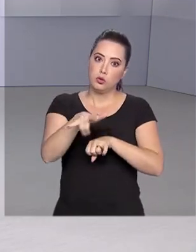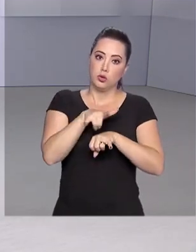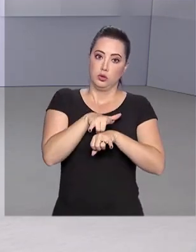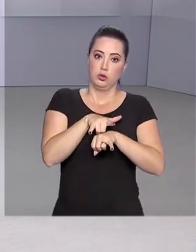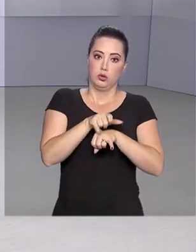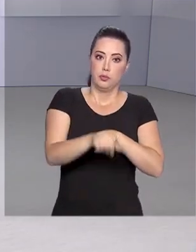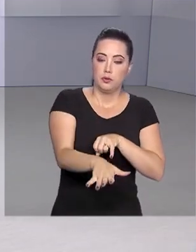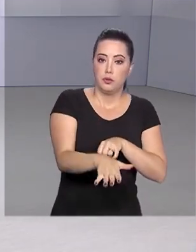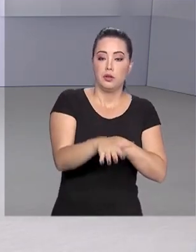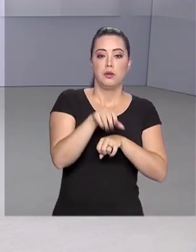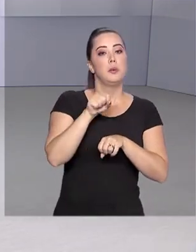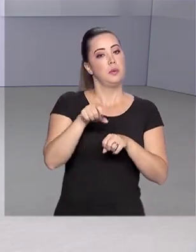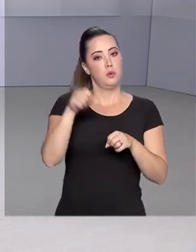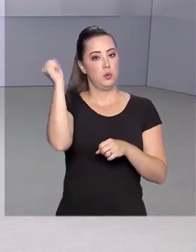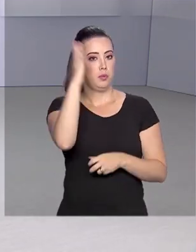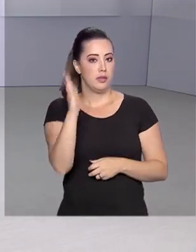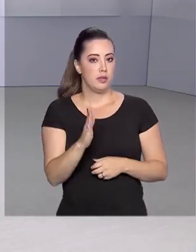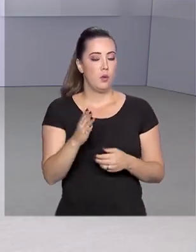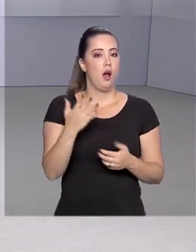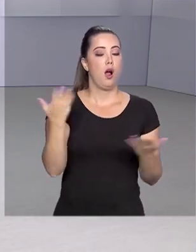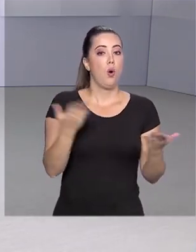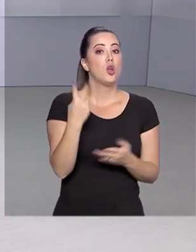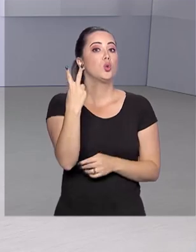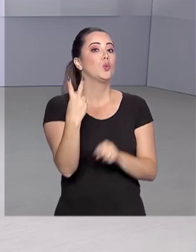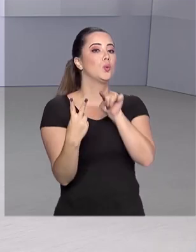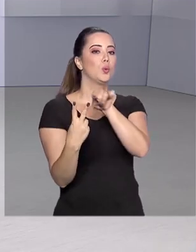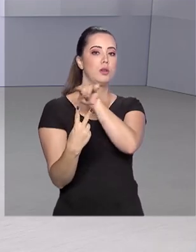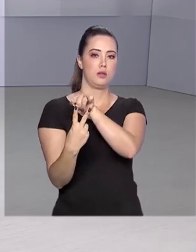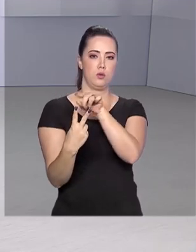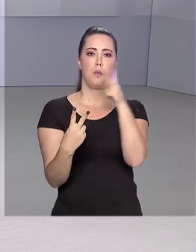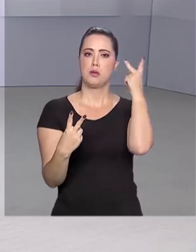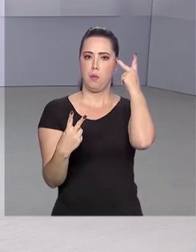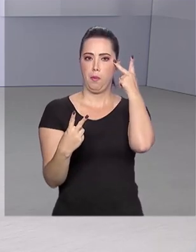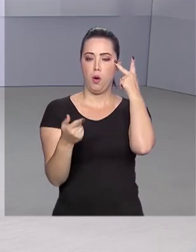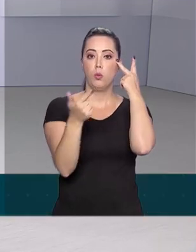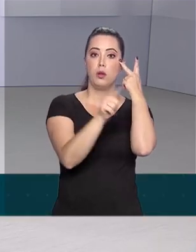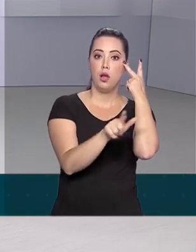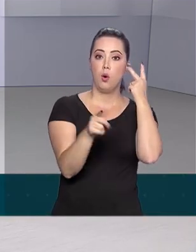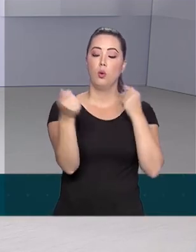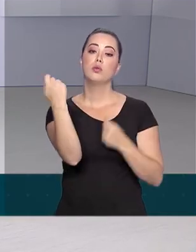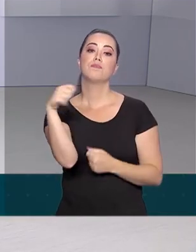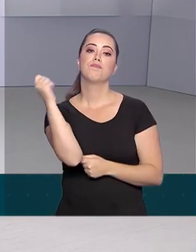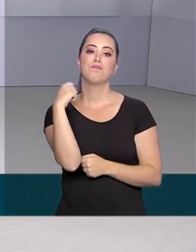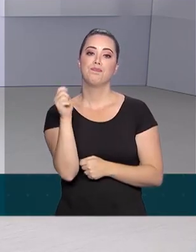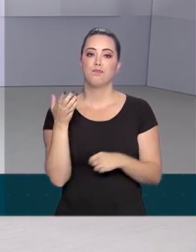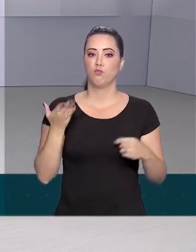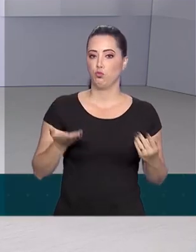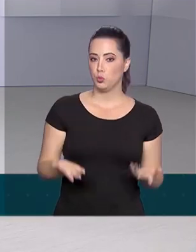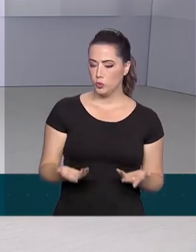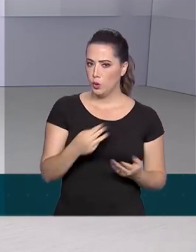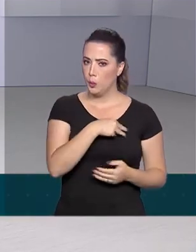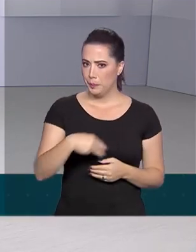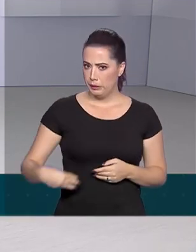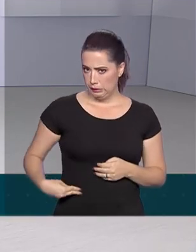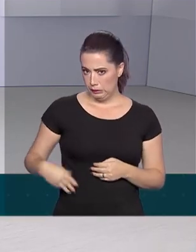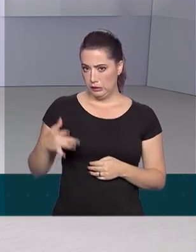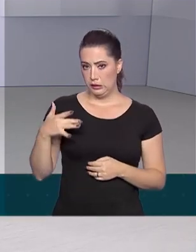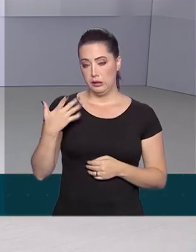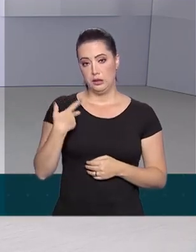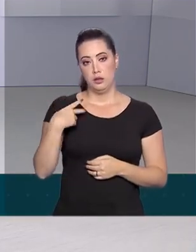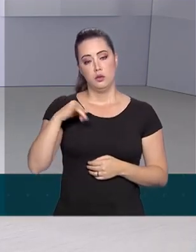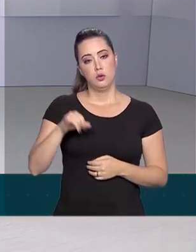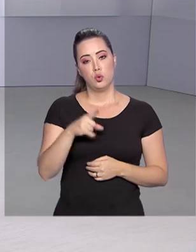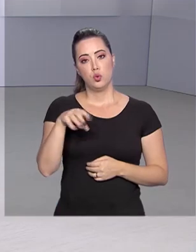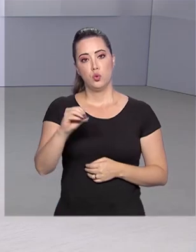coronavírus no Brasil. Agora são duas pessoas, uma em São Paulo e outra no Rio Grande do Sul. O ministro interino, João Gabardo,